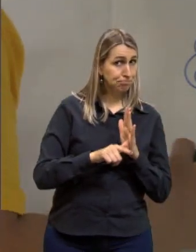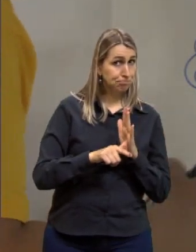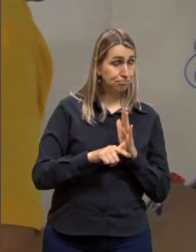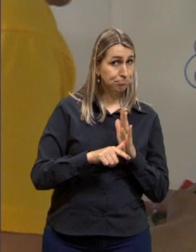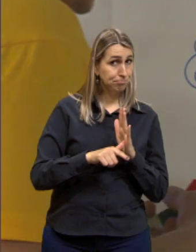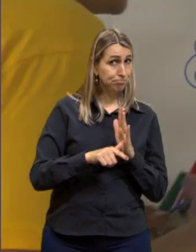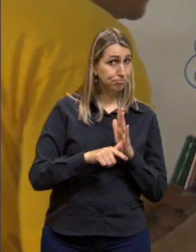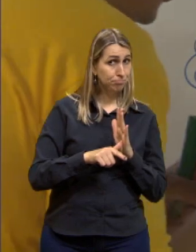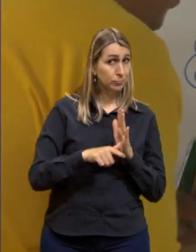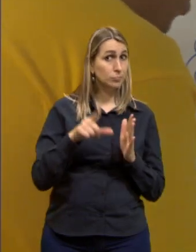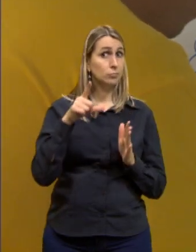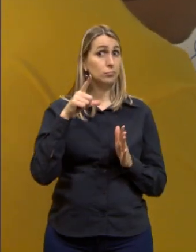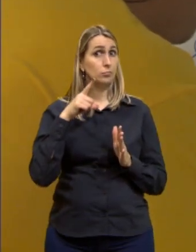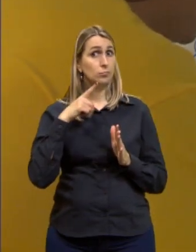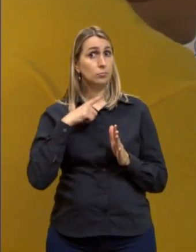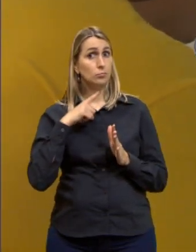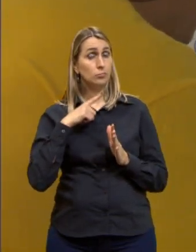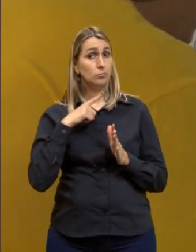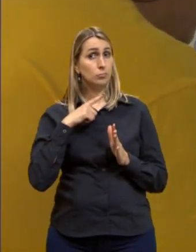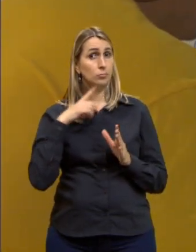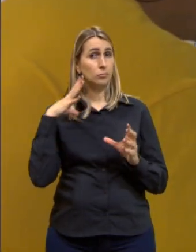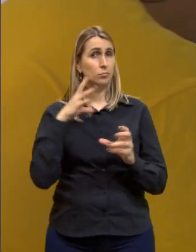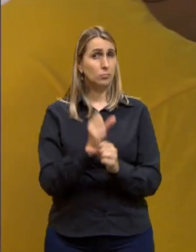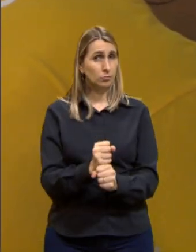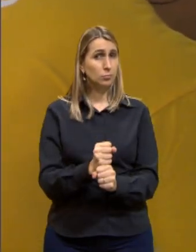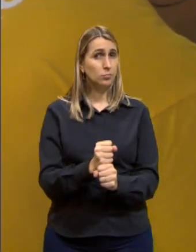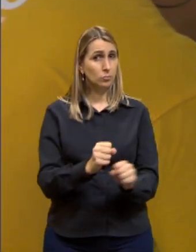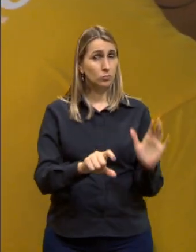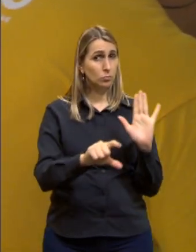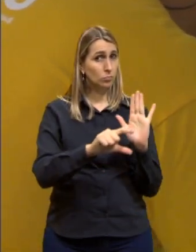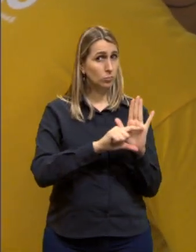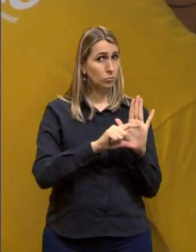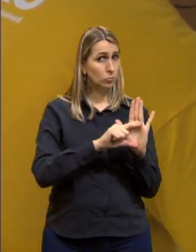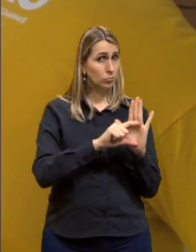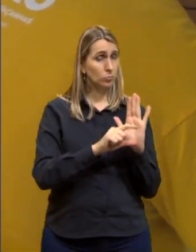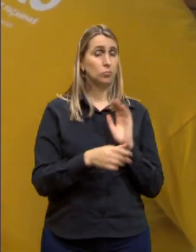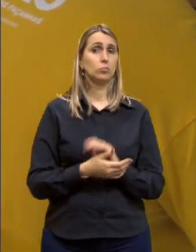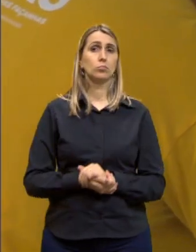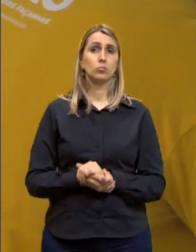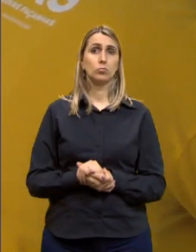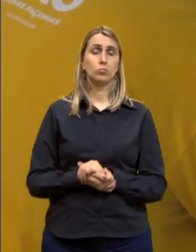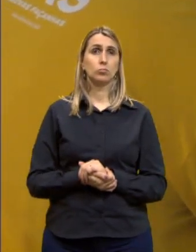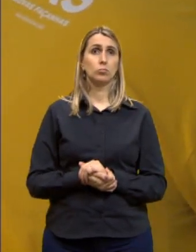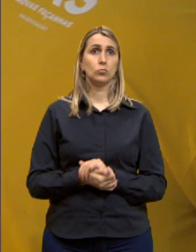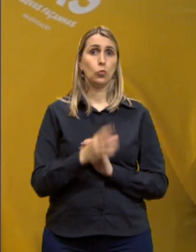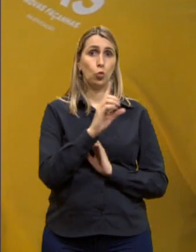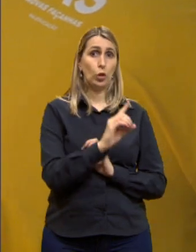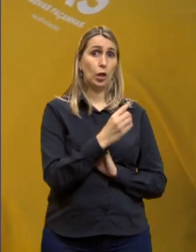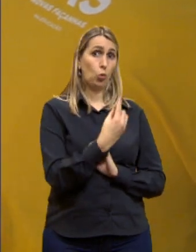seguida, a gente tem a conclusão do parágrafo, tá? A conclusão do D1.